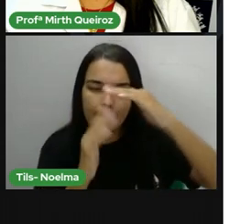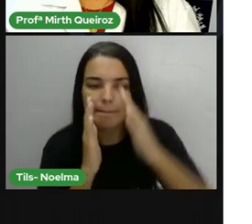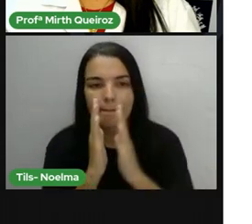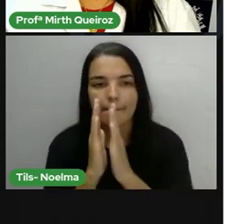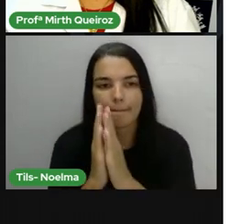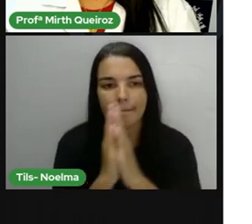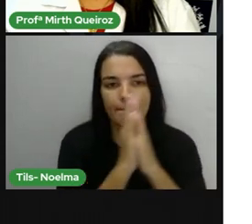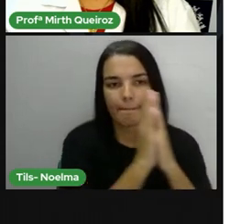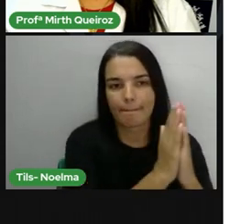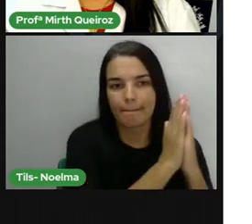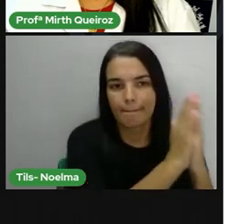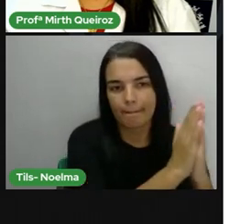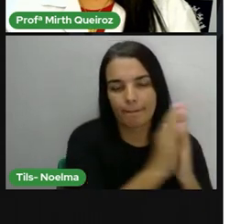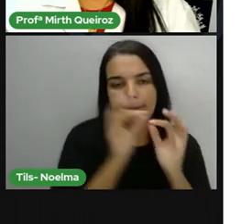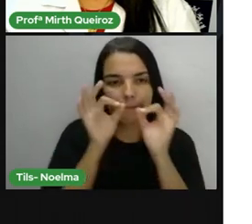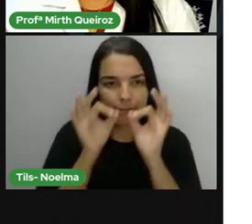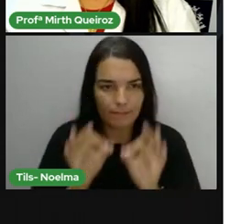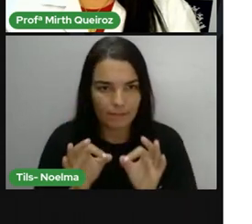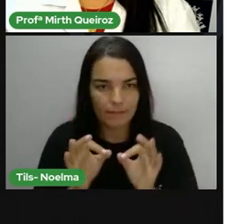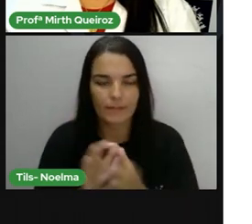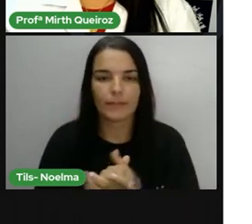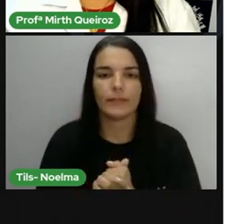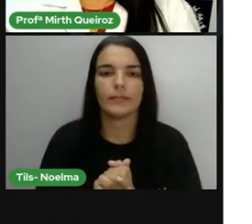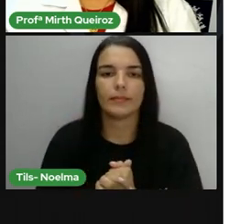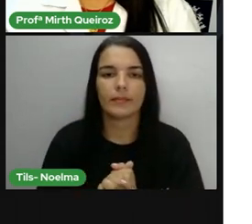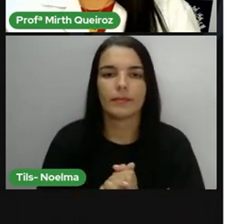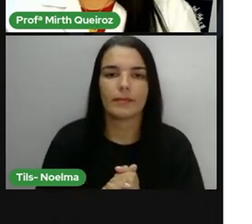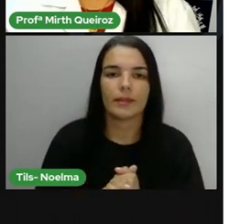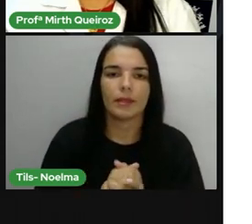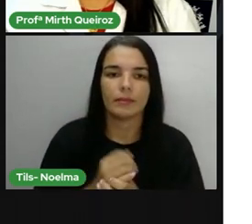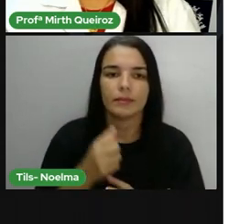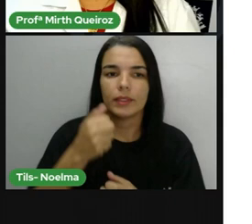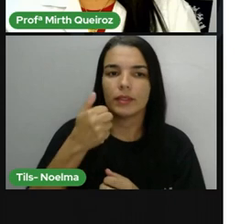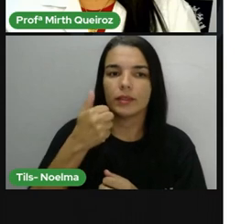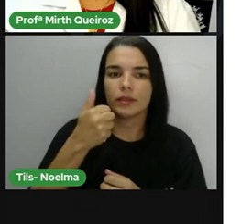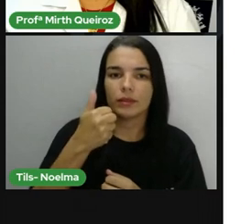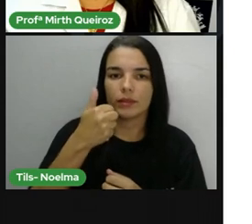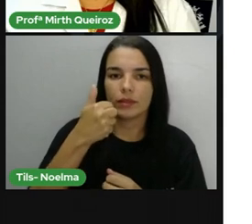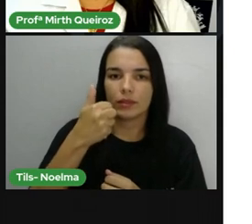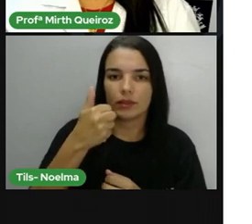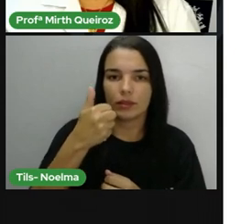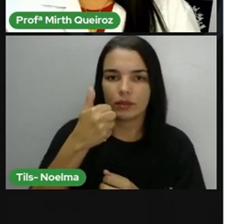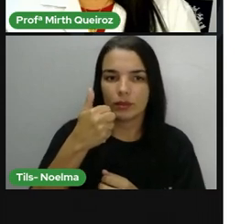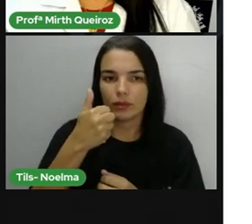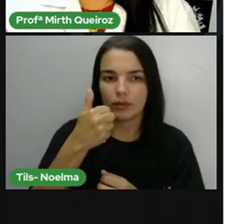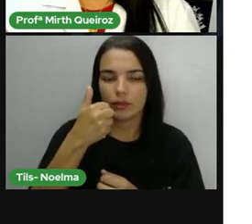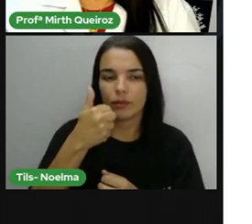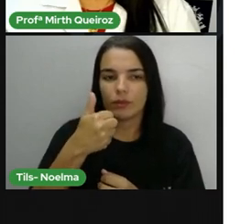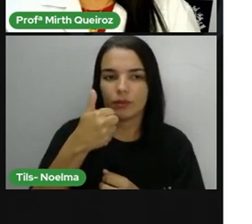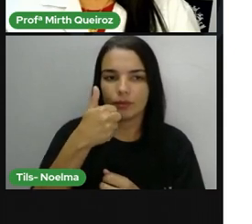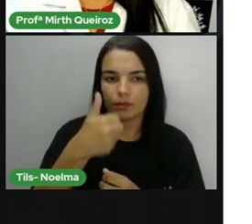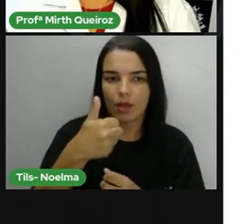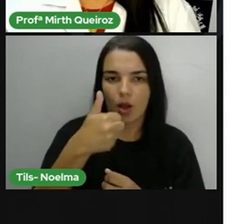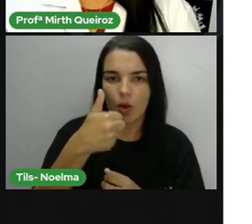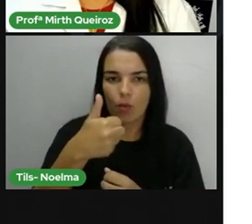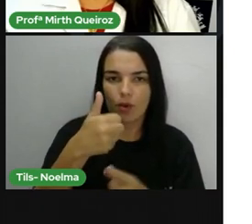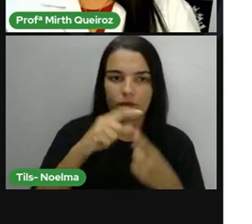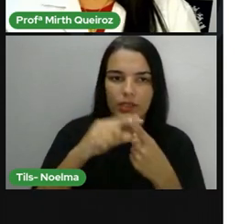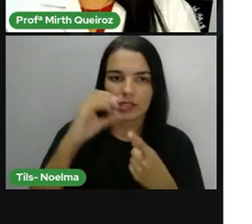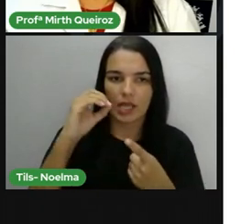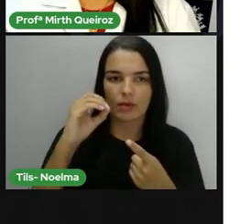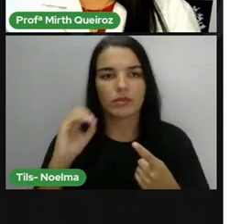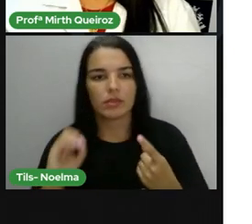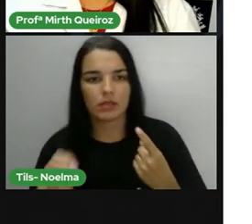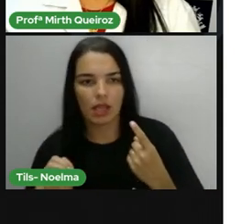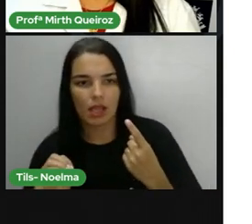espaço aqui vazio. Uma casinha vazia. A cada número que a gente for multiplicar, uma casinha vazia, certo? 1 vezes